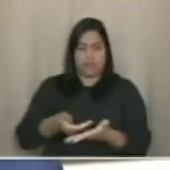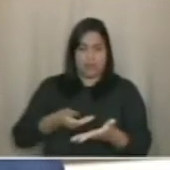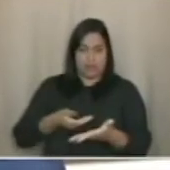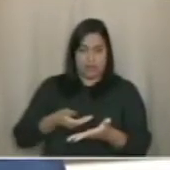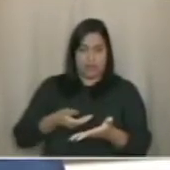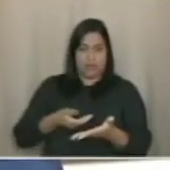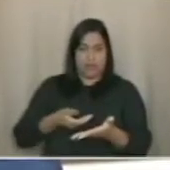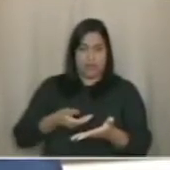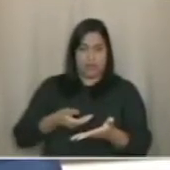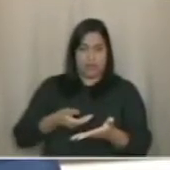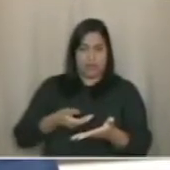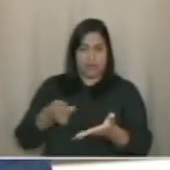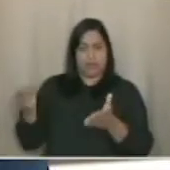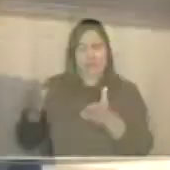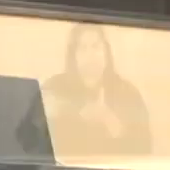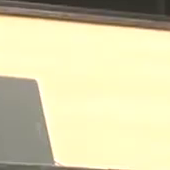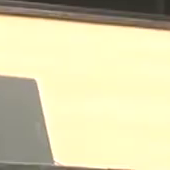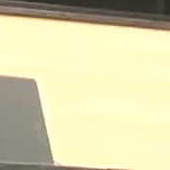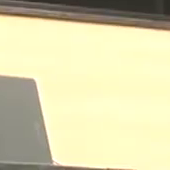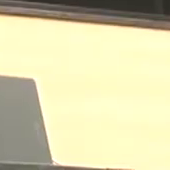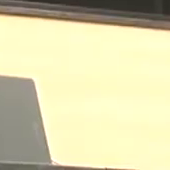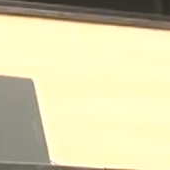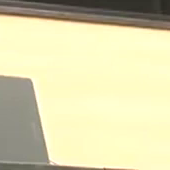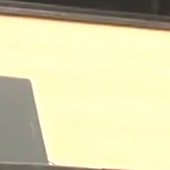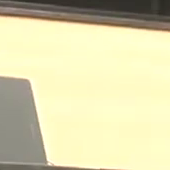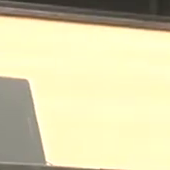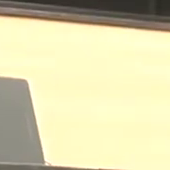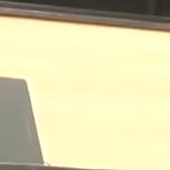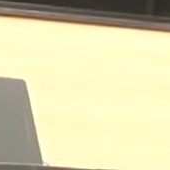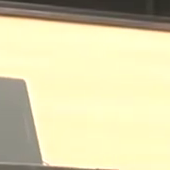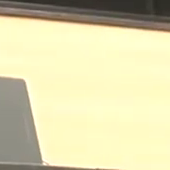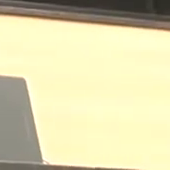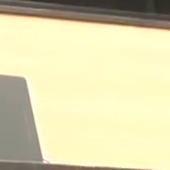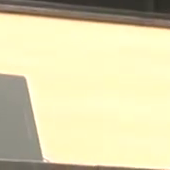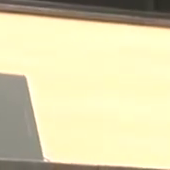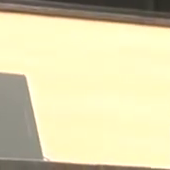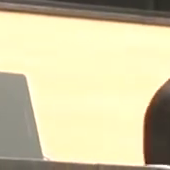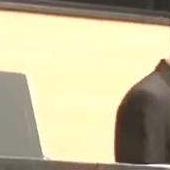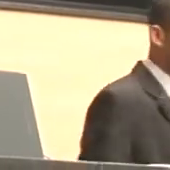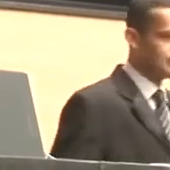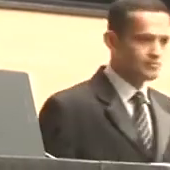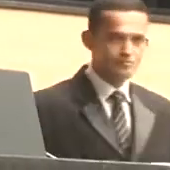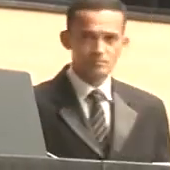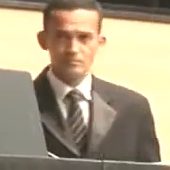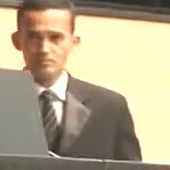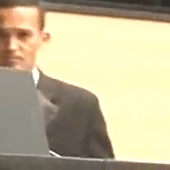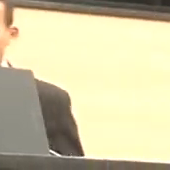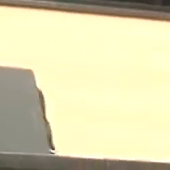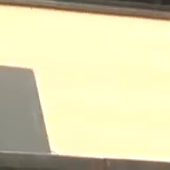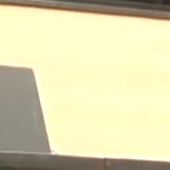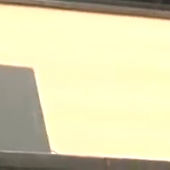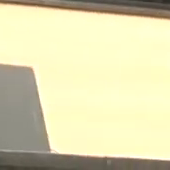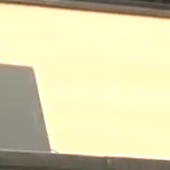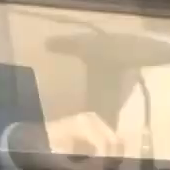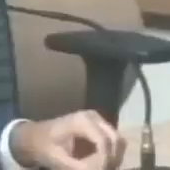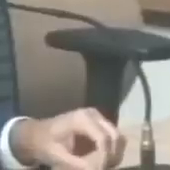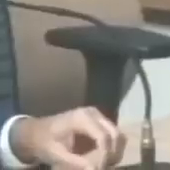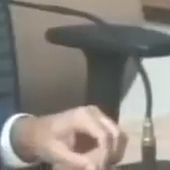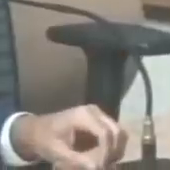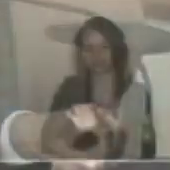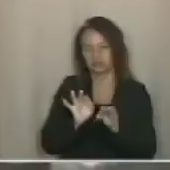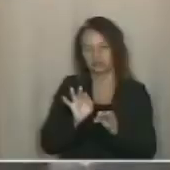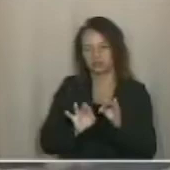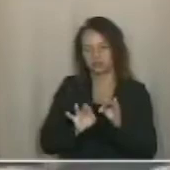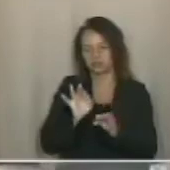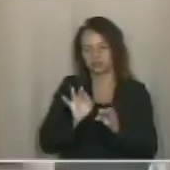gestor do contrato dessa obra? Ainda durante a reunião plenária, o vereador disse que recebeu resposta da Prefeitura. Eu queria